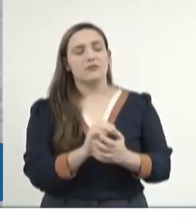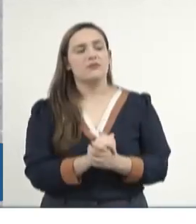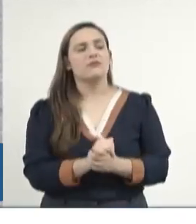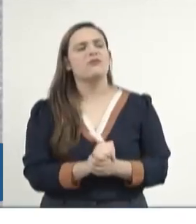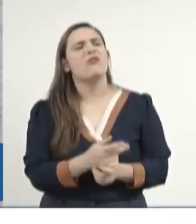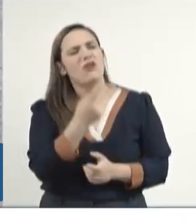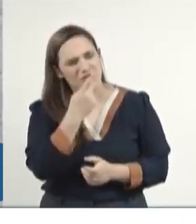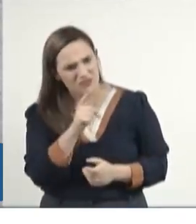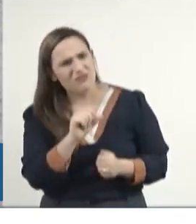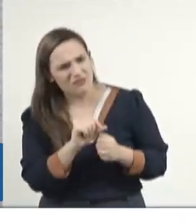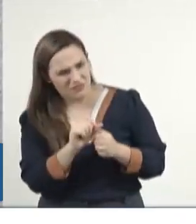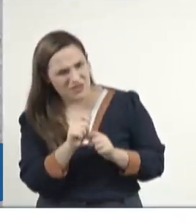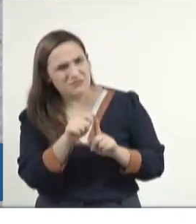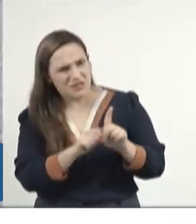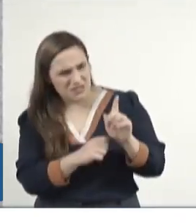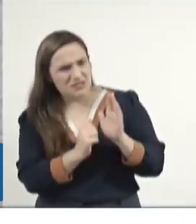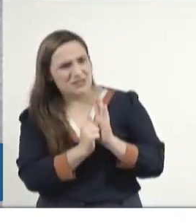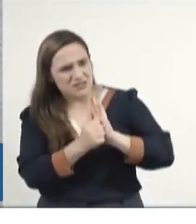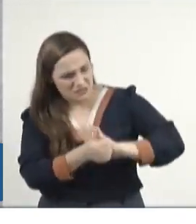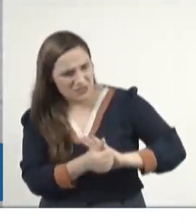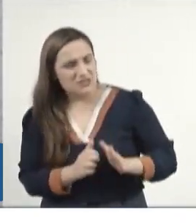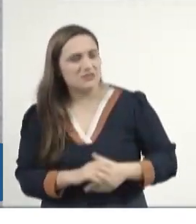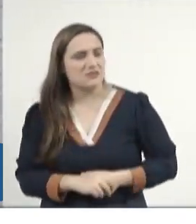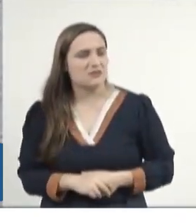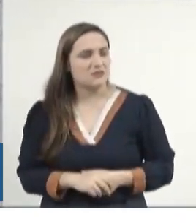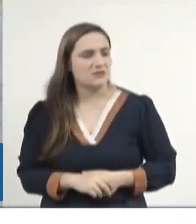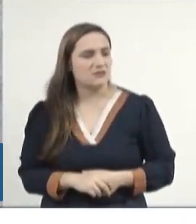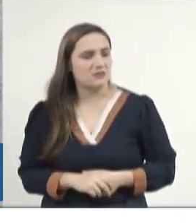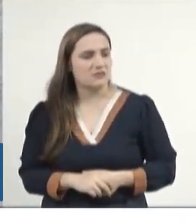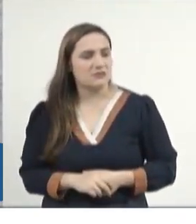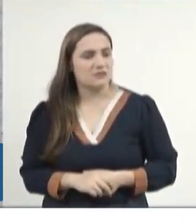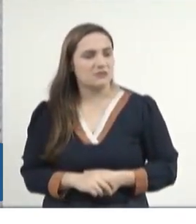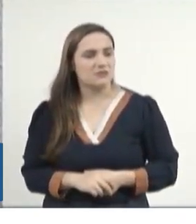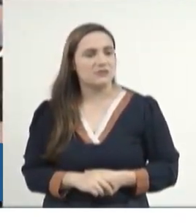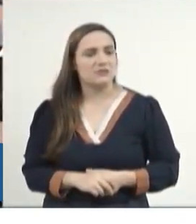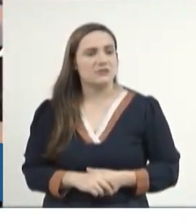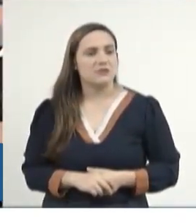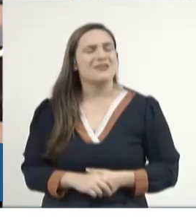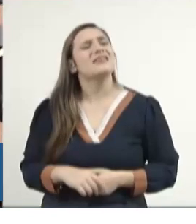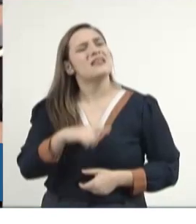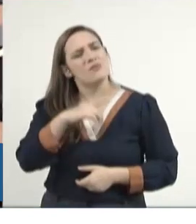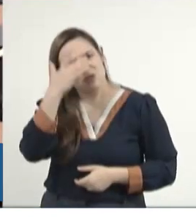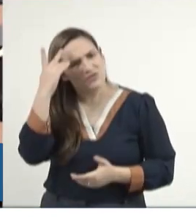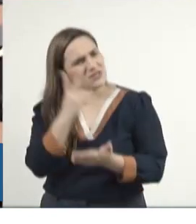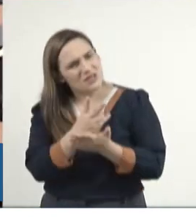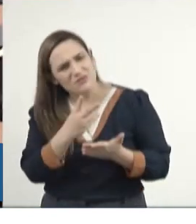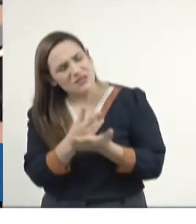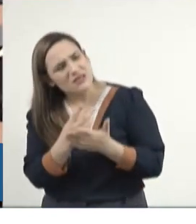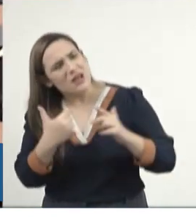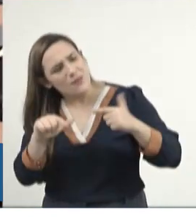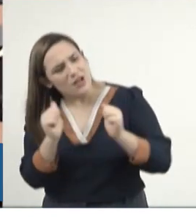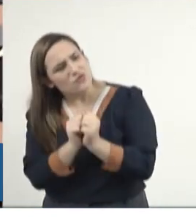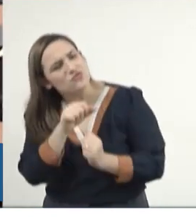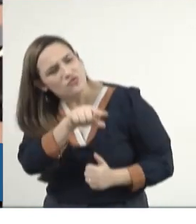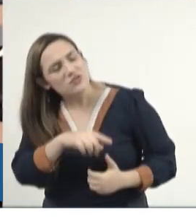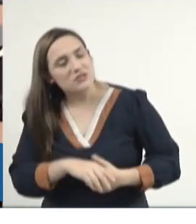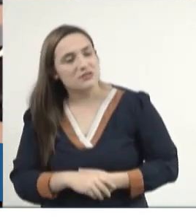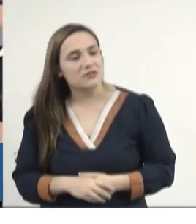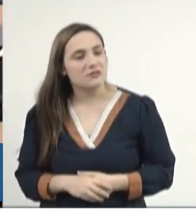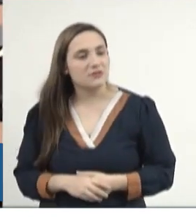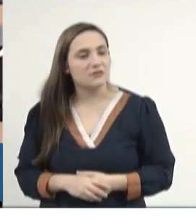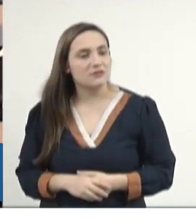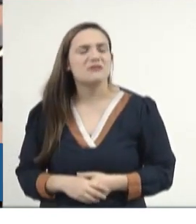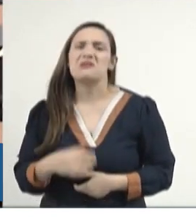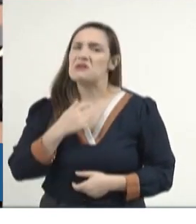mas ele falou assim, não, registre por seis meses que você vai ter eternos aliados para o seu trabalho. E eu registrei,